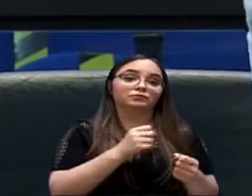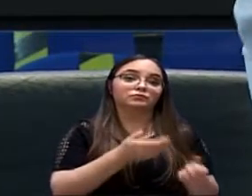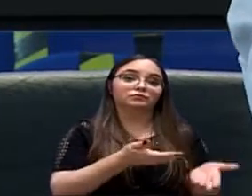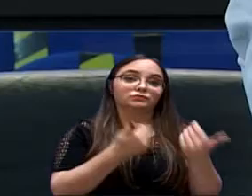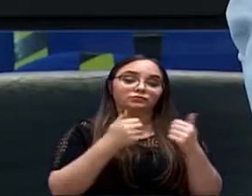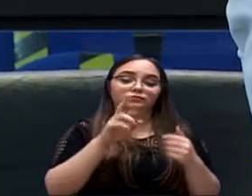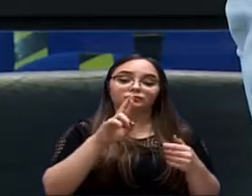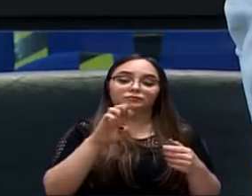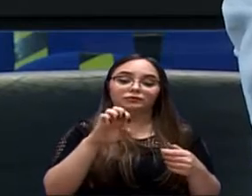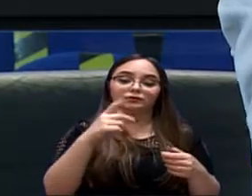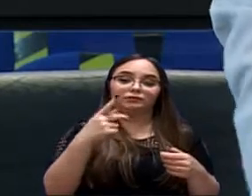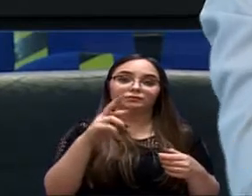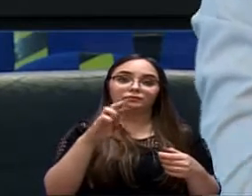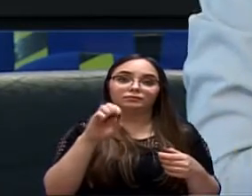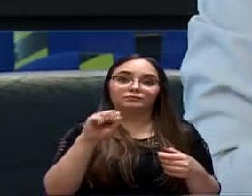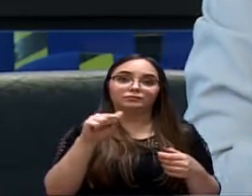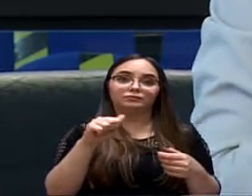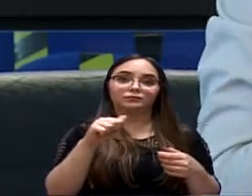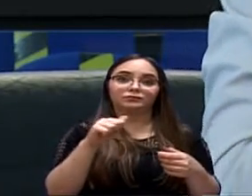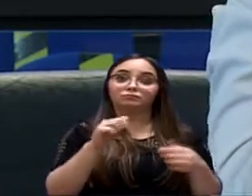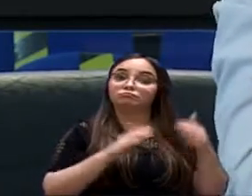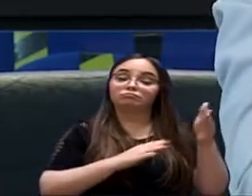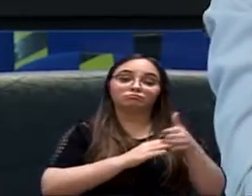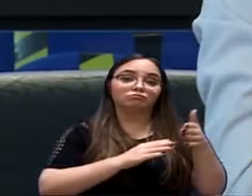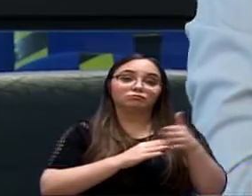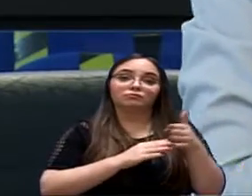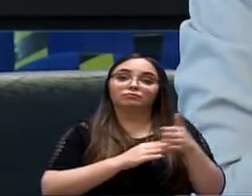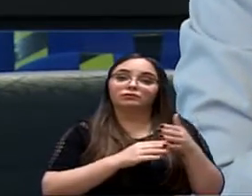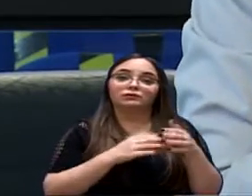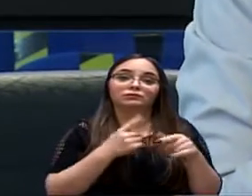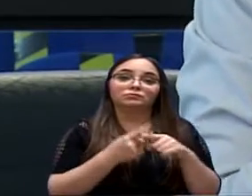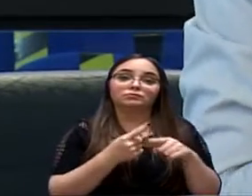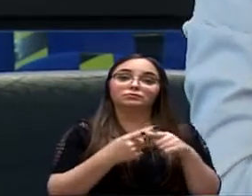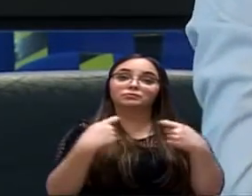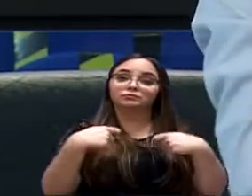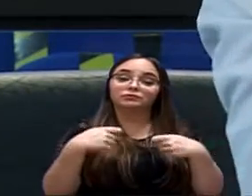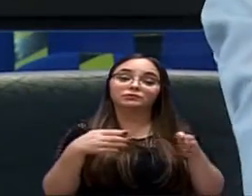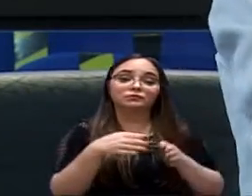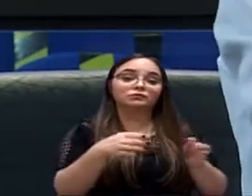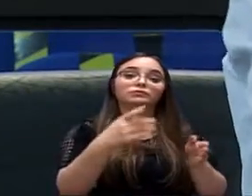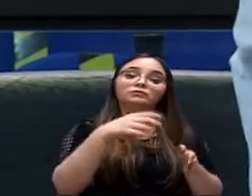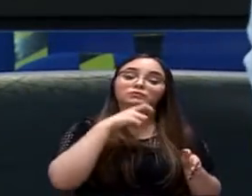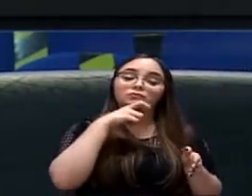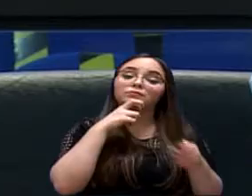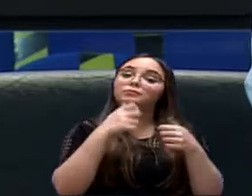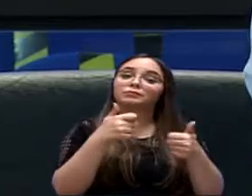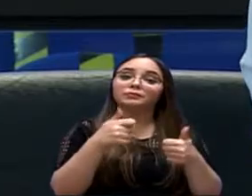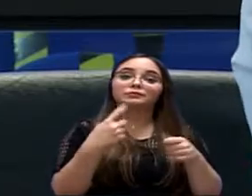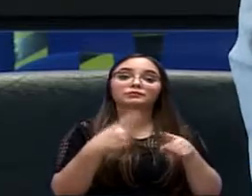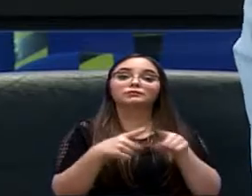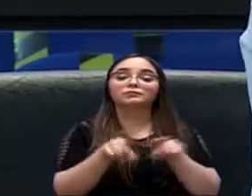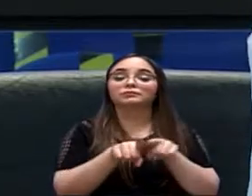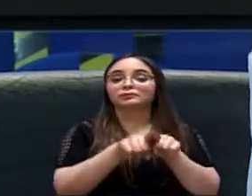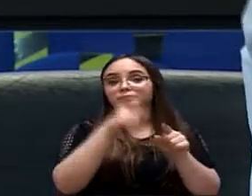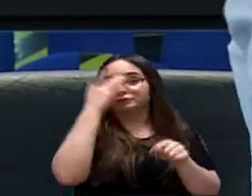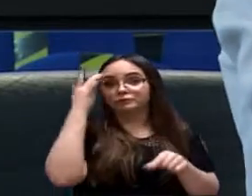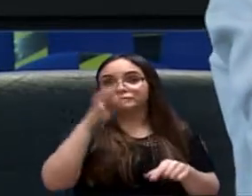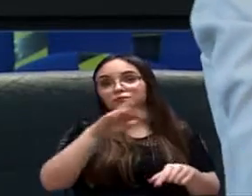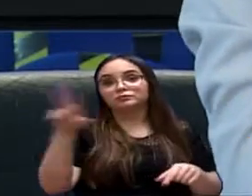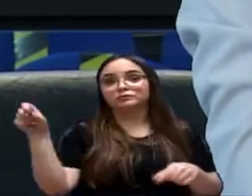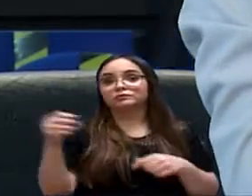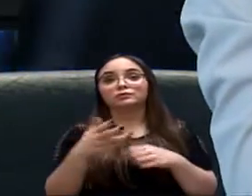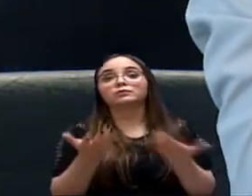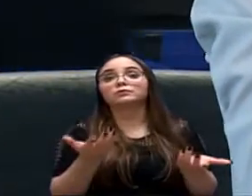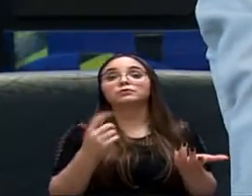posso tirar mais para garantir o que os outros usam, para garantir a existência do Rio Sorocaba. Então, eu posso estender a cidade até onde eu quiser? Não!